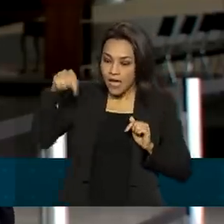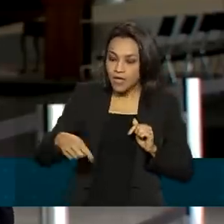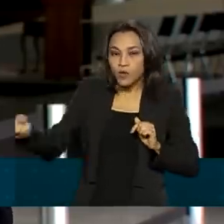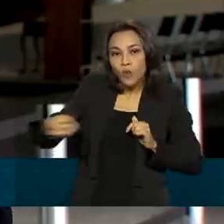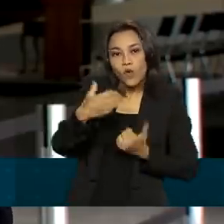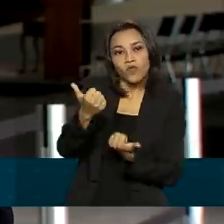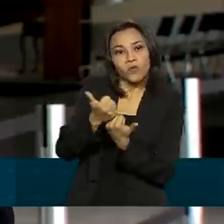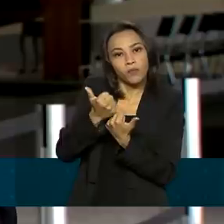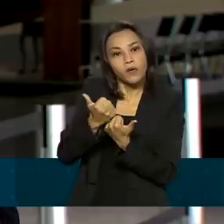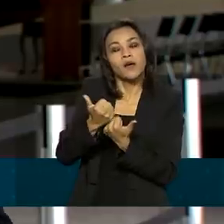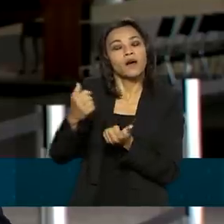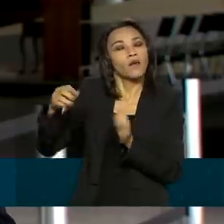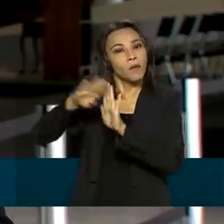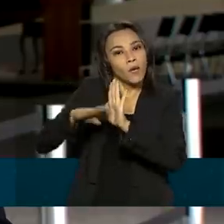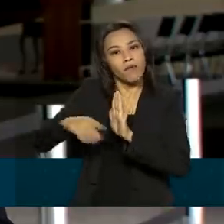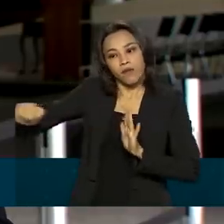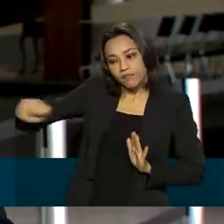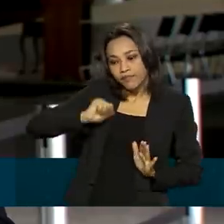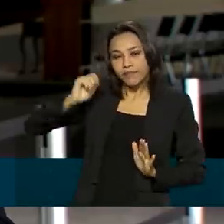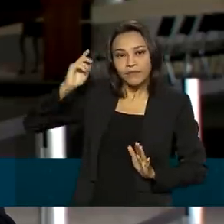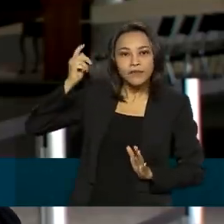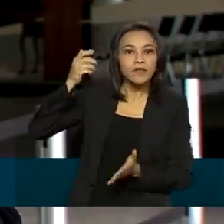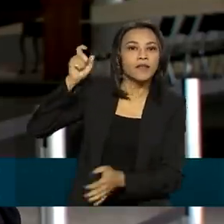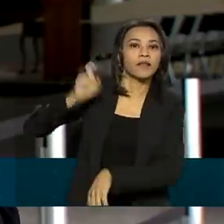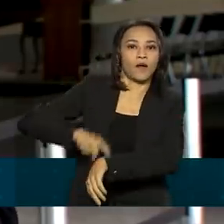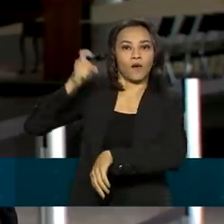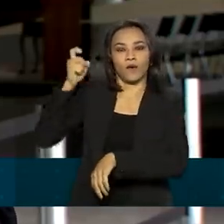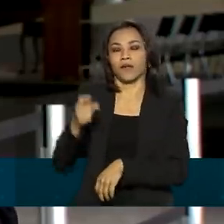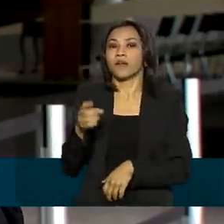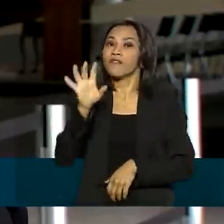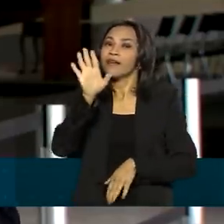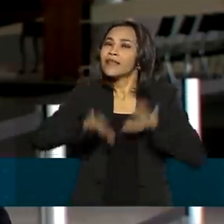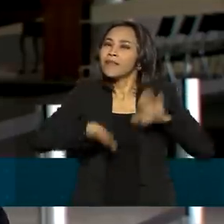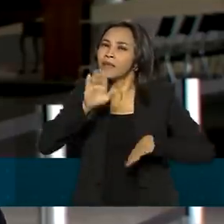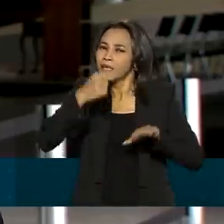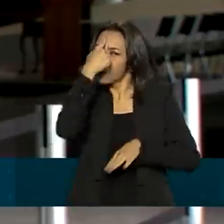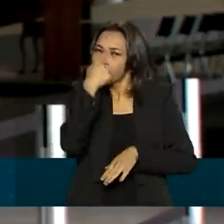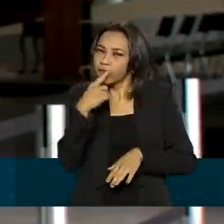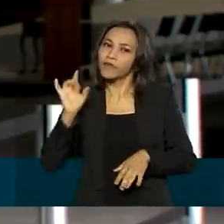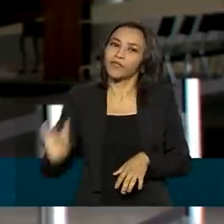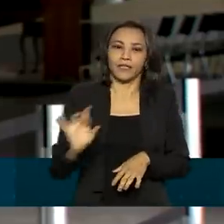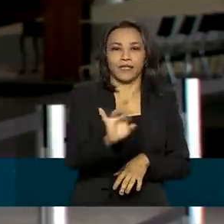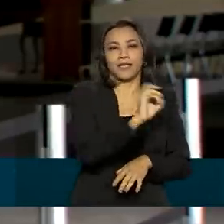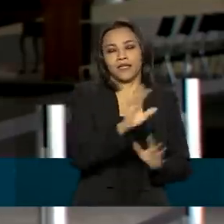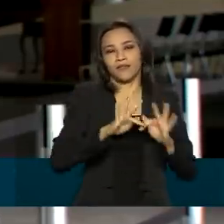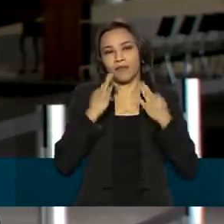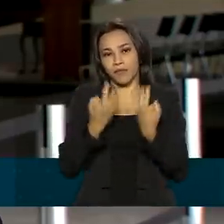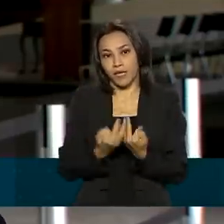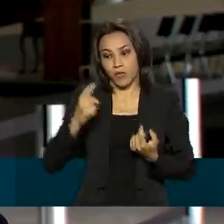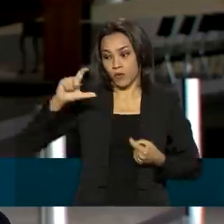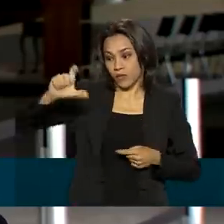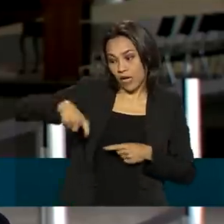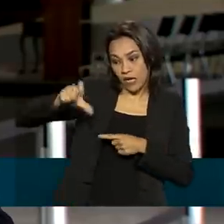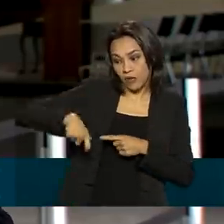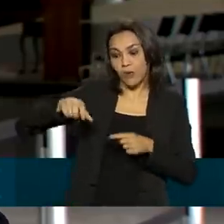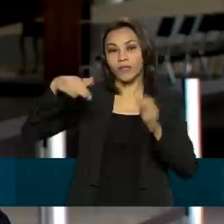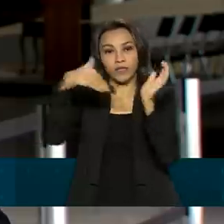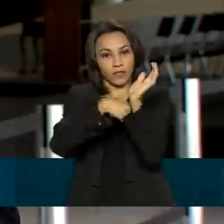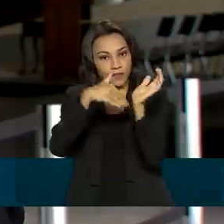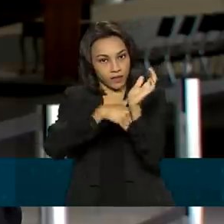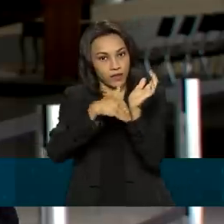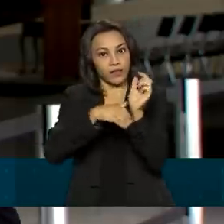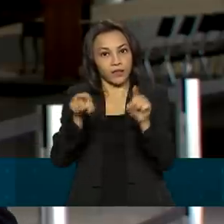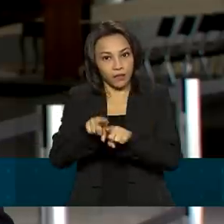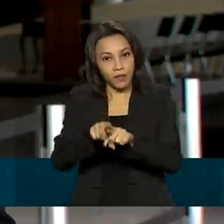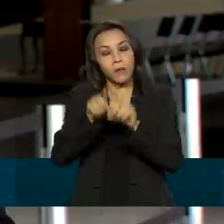então não precisa se preocupar. E o valor varia segundo a configuração de cada família. E os cartões e senhas que eram usados para sacar, para movimentar o Bolsa